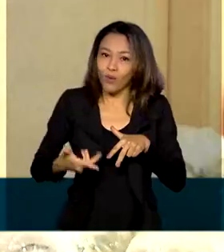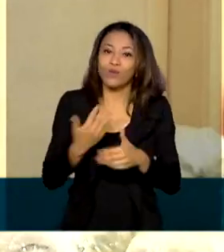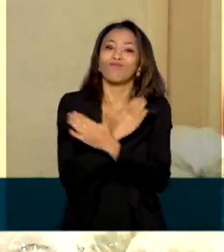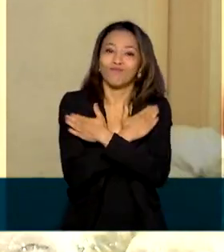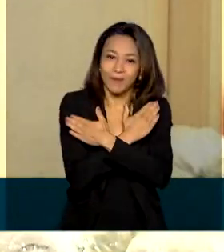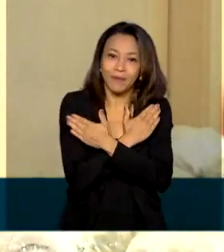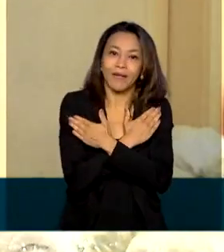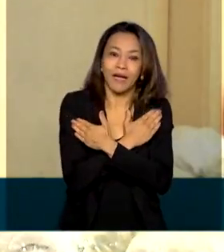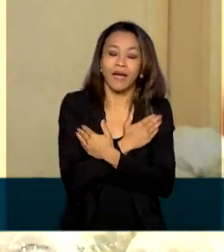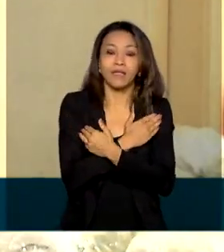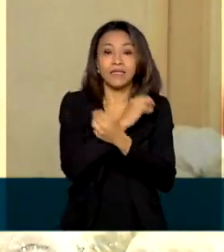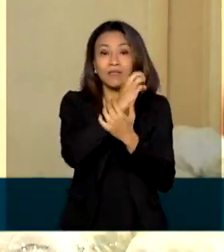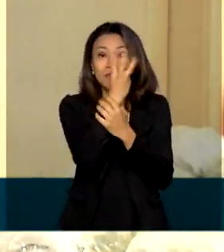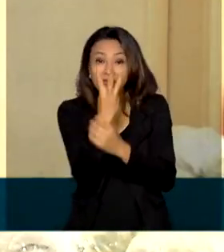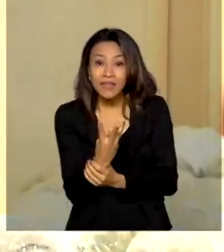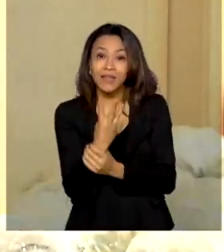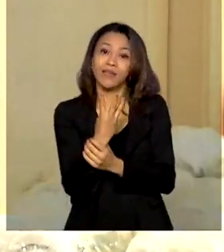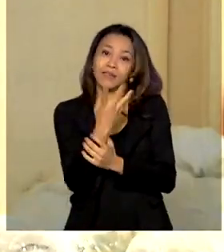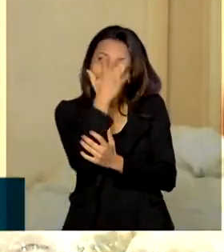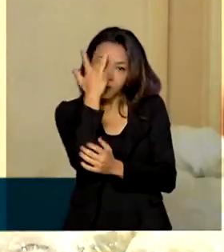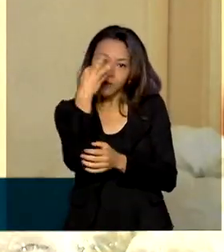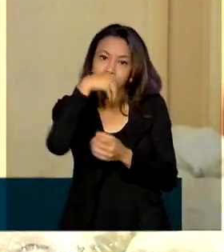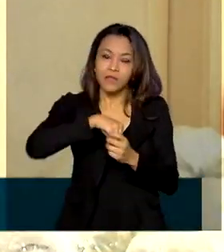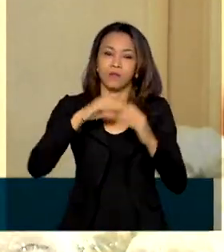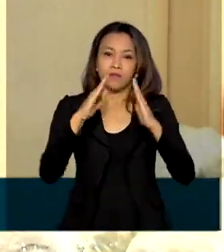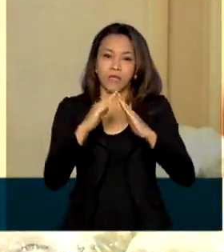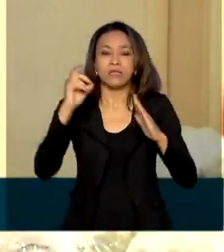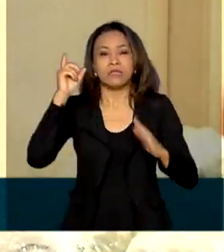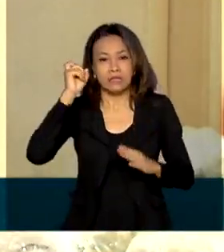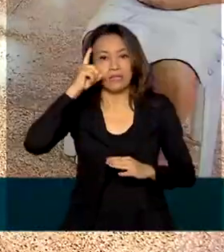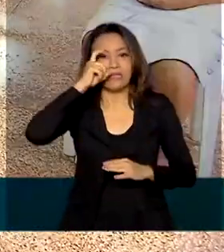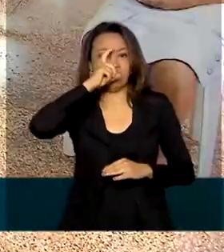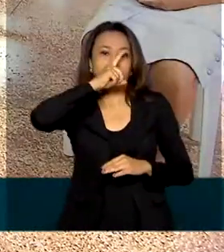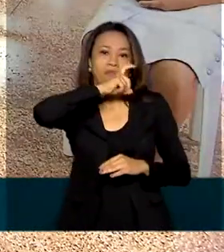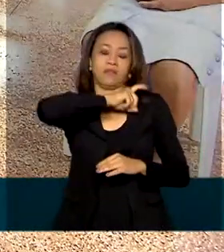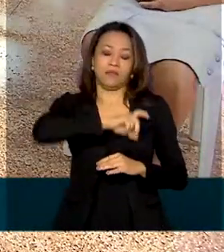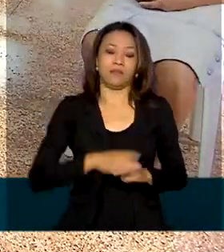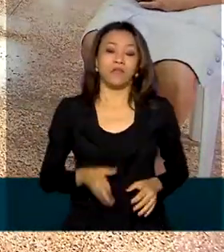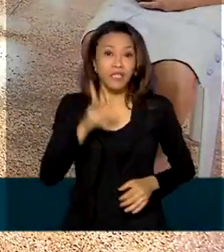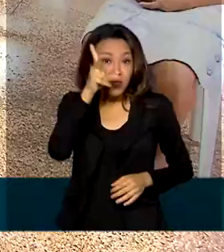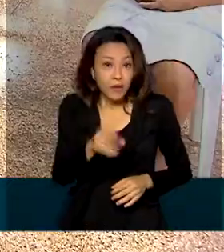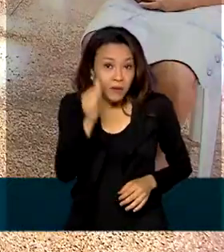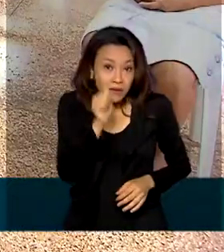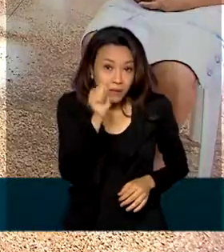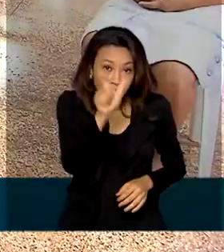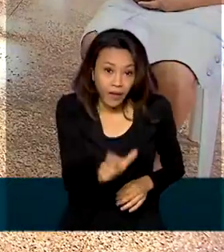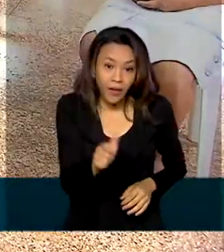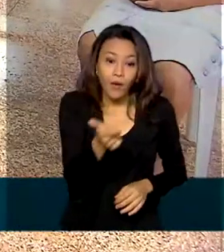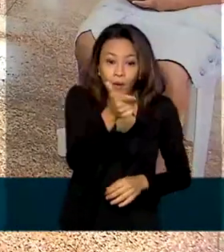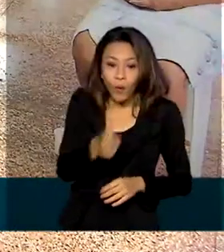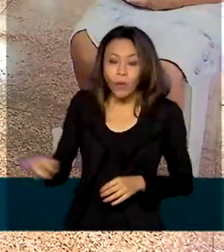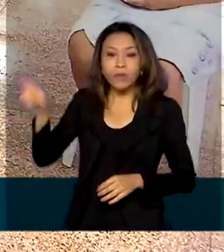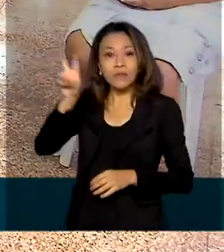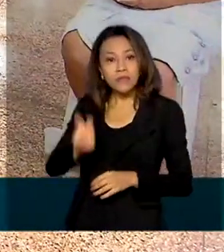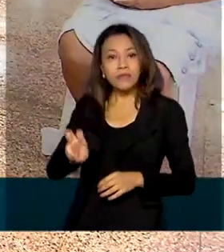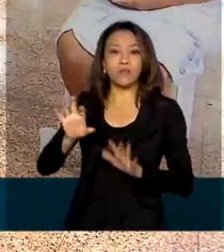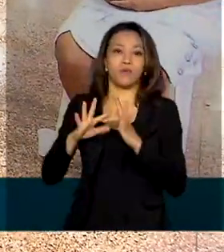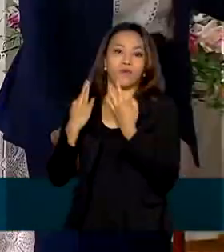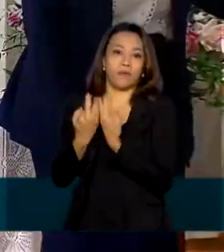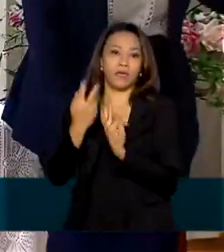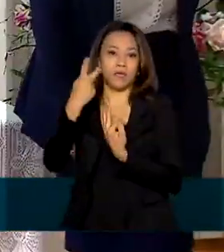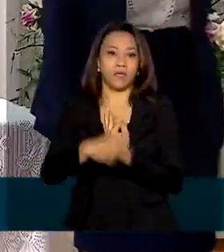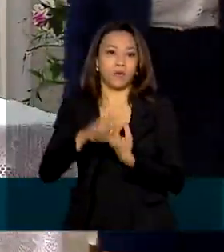São três pessoas em casa e está sendo muito difícil. Assim como Lucineide, outras cinco famílias do Distrito